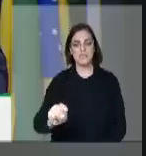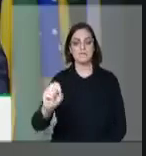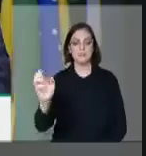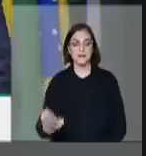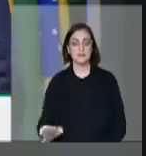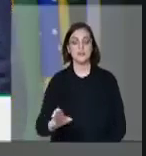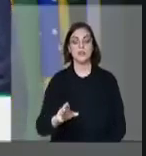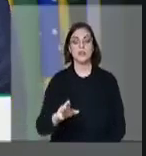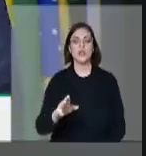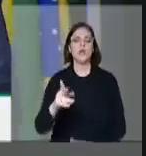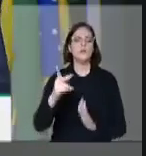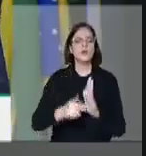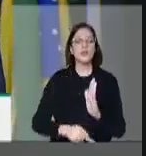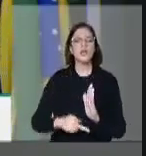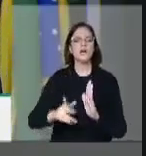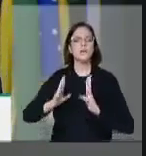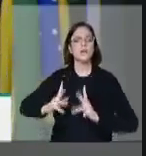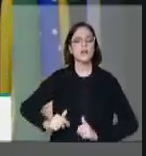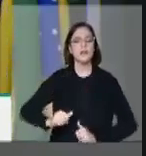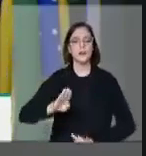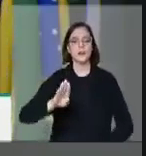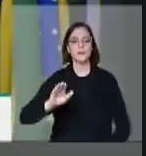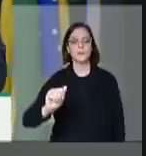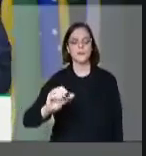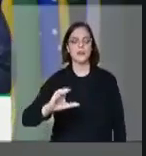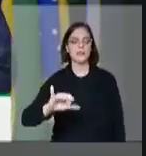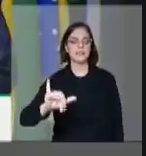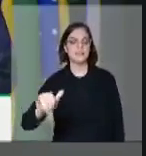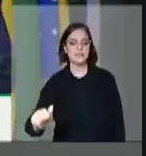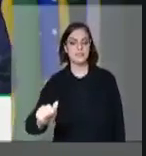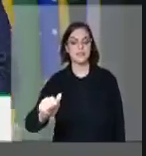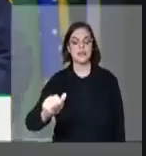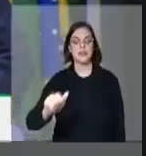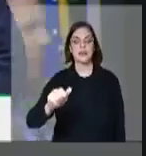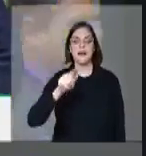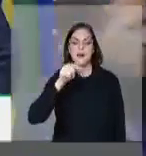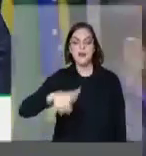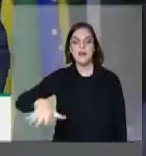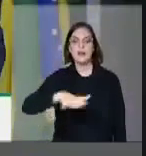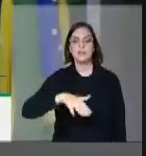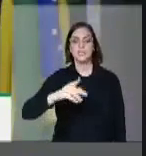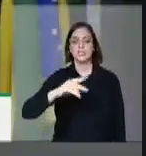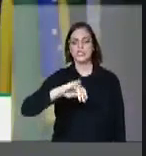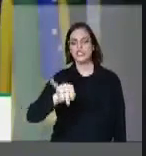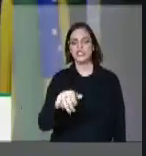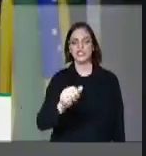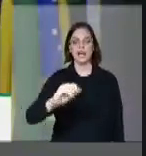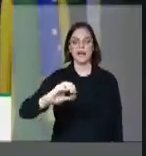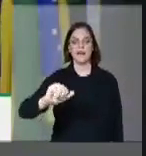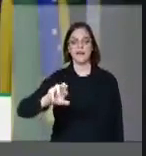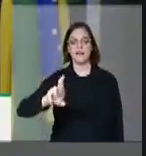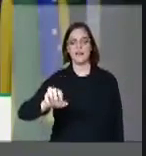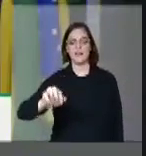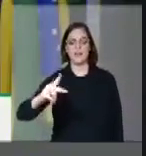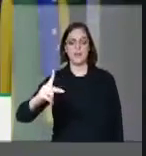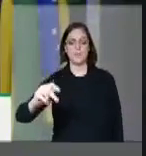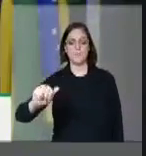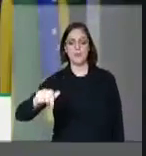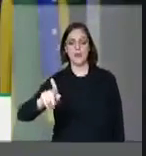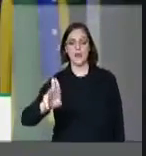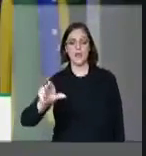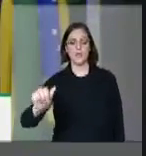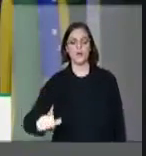despoluição da bacia de Jacarepaguá. Senhor presidente, a